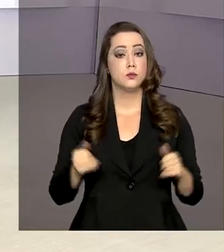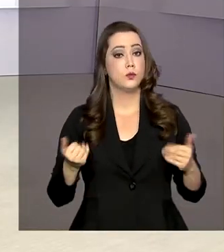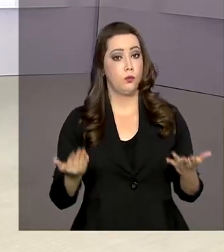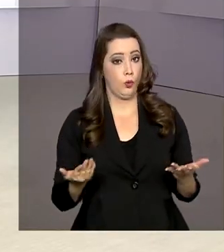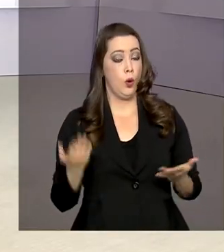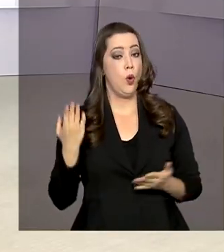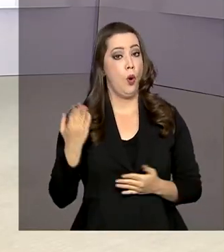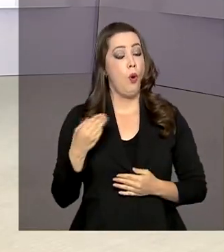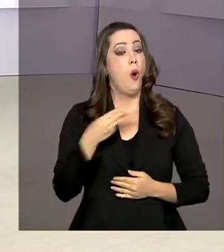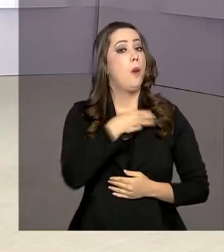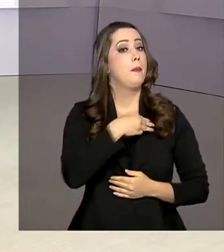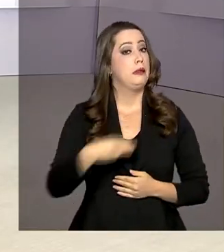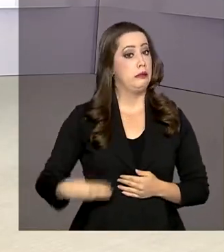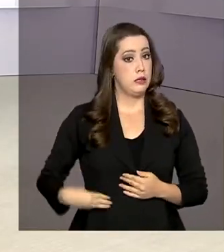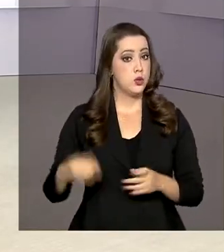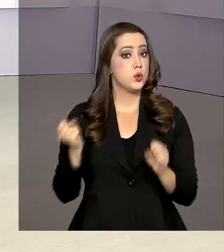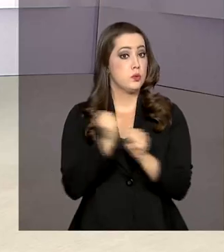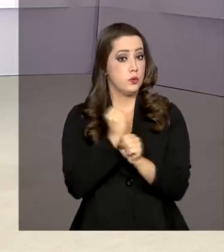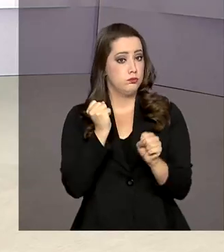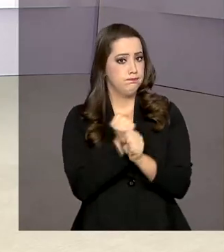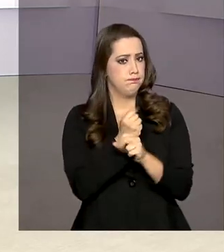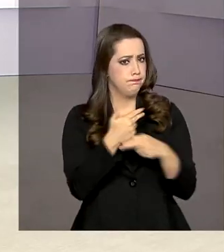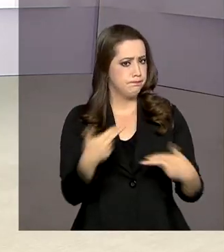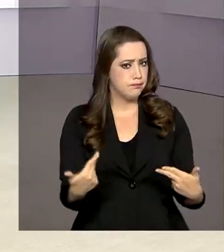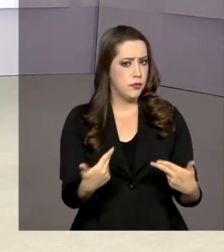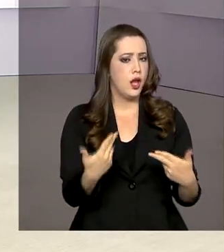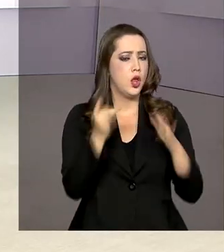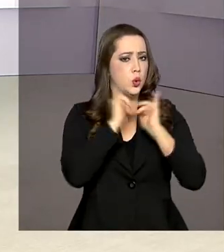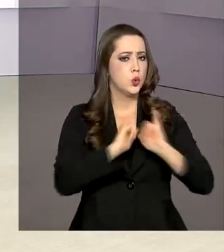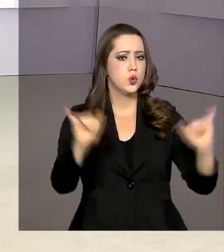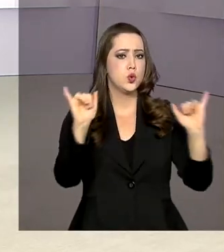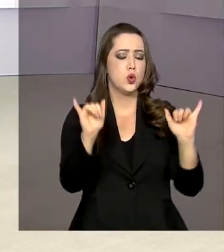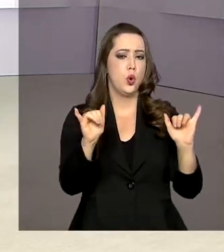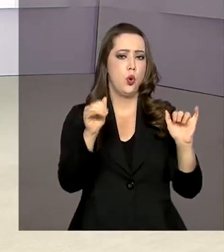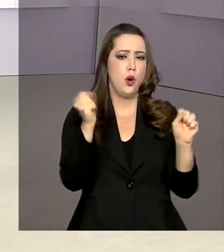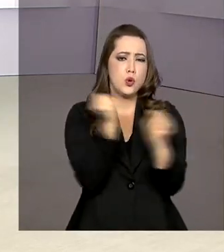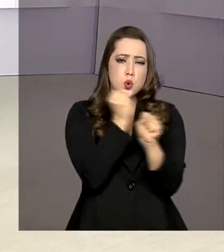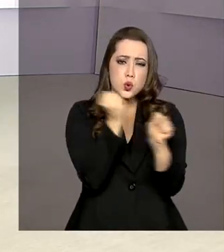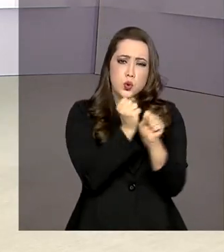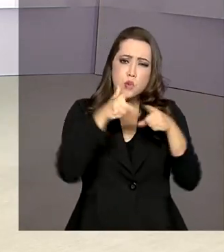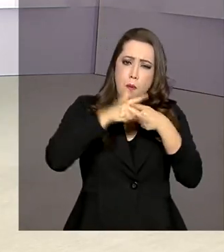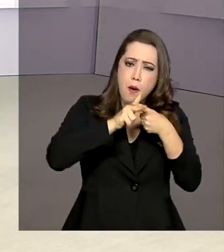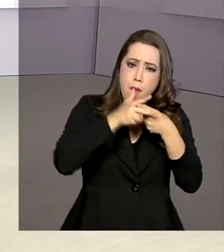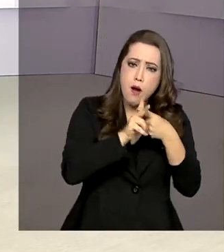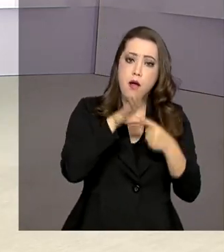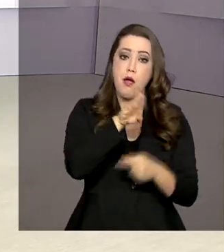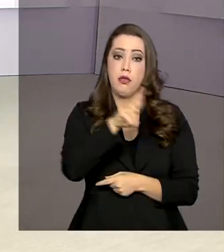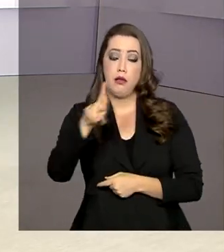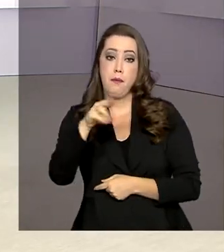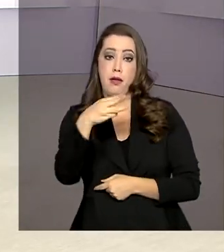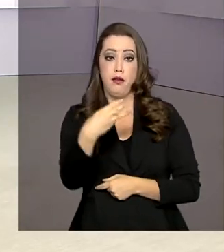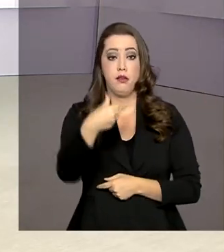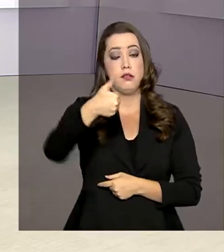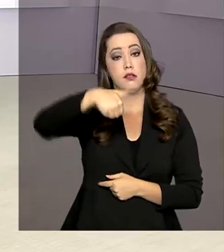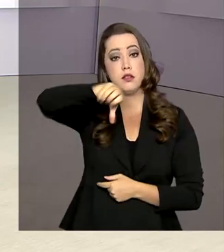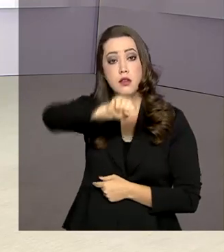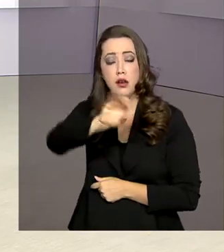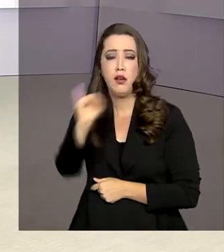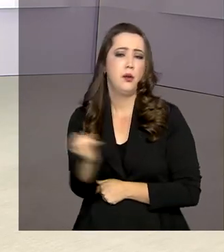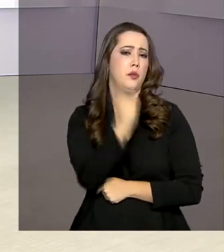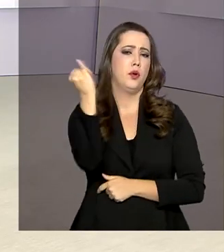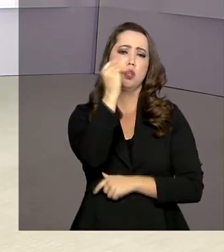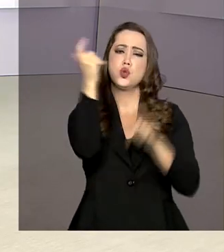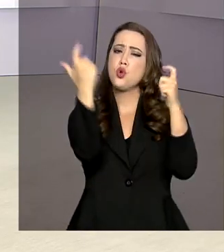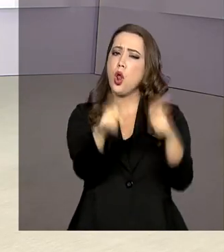ministro da Infraestrutura anunciou a reconstrução da BR-319, que é uma importante via de ligação entre os